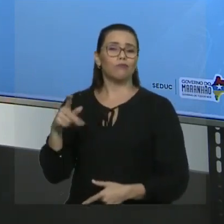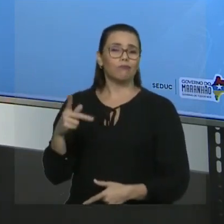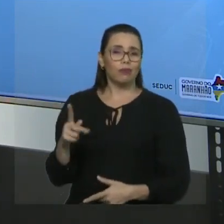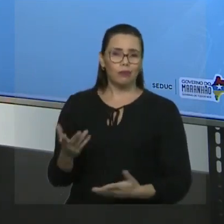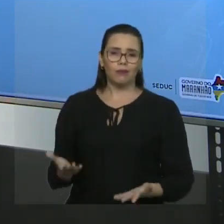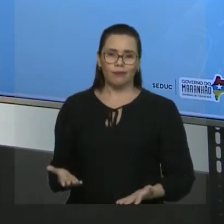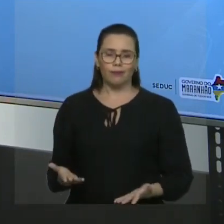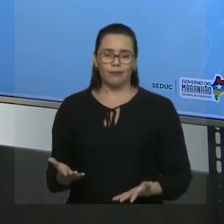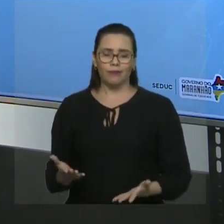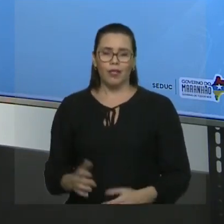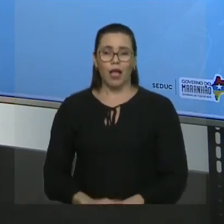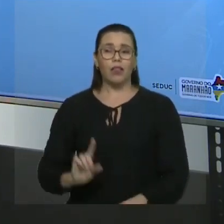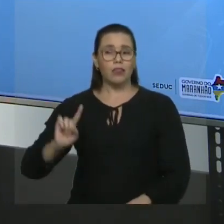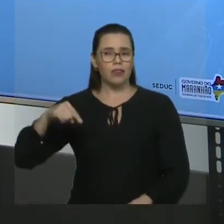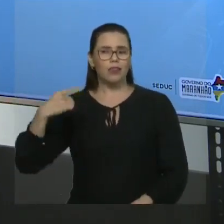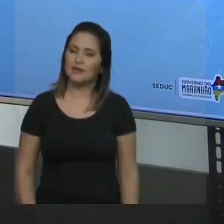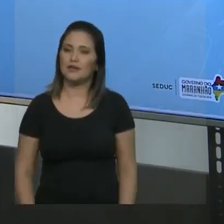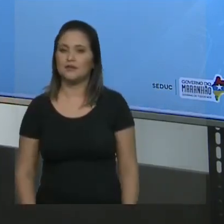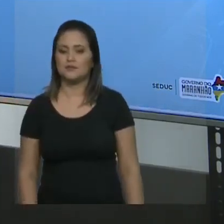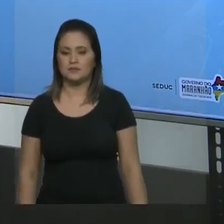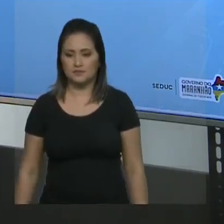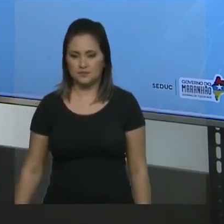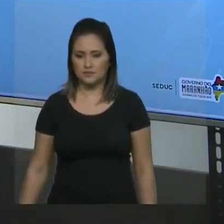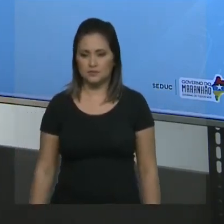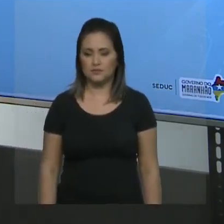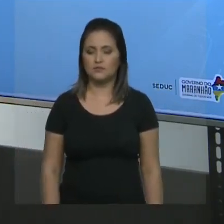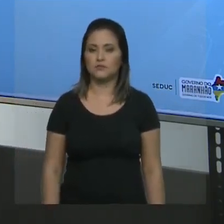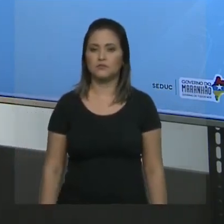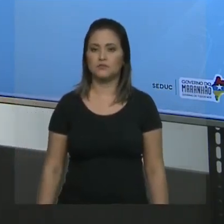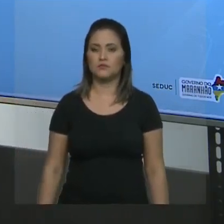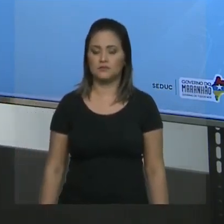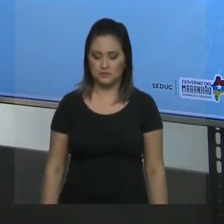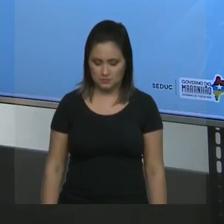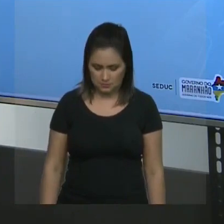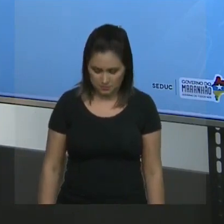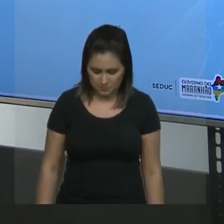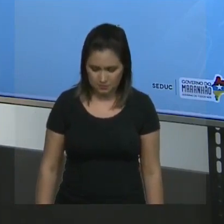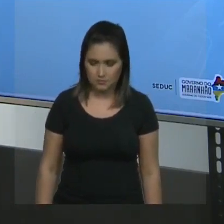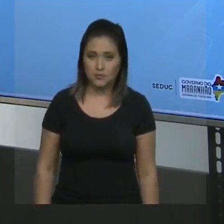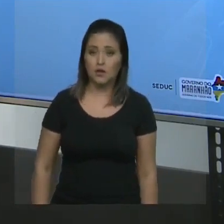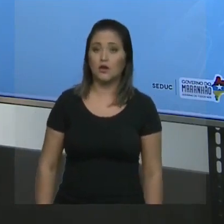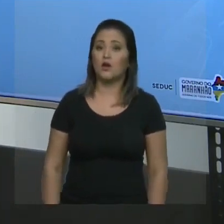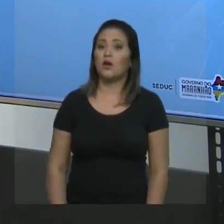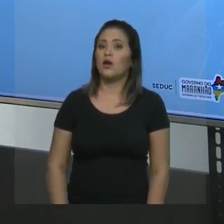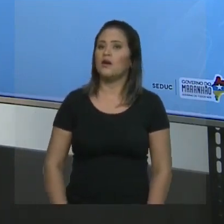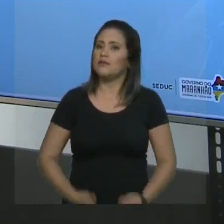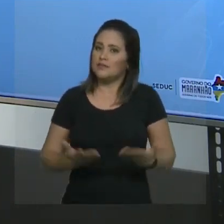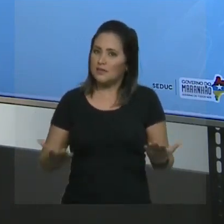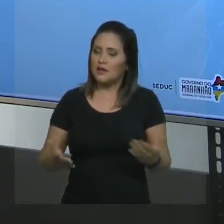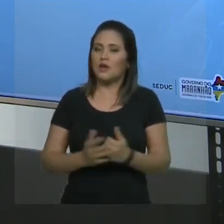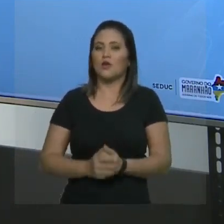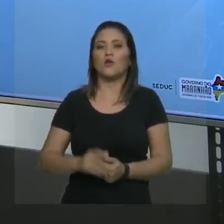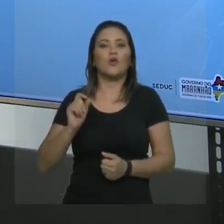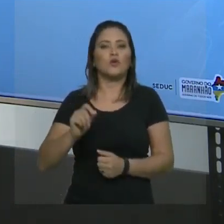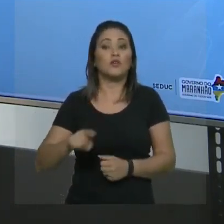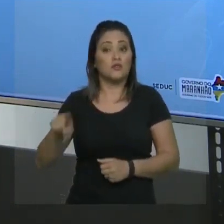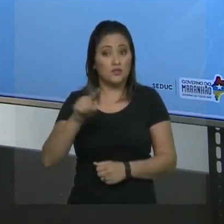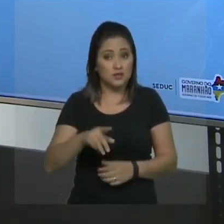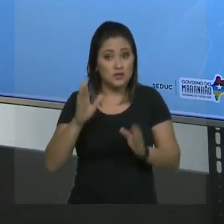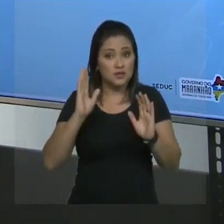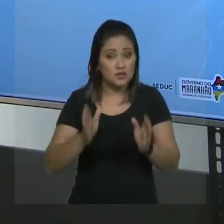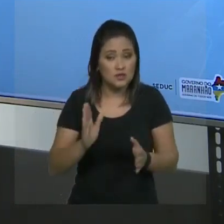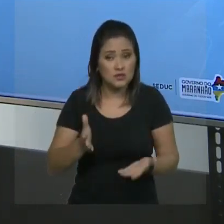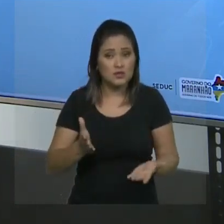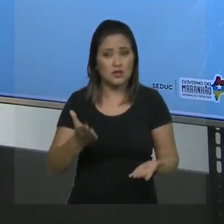Vamos já já trabalhar sobre isso, em cima disso. Então, pessoal, com os conhecimentos que vocês já adquiriram em relação à